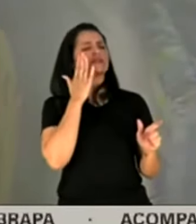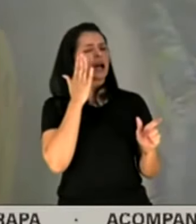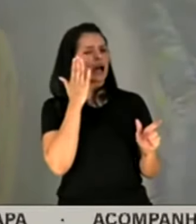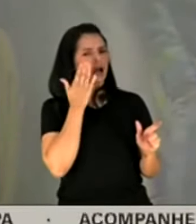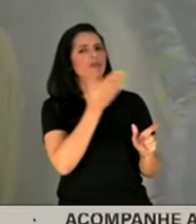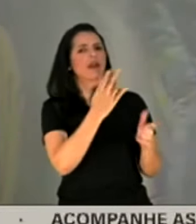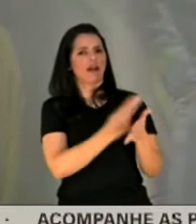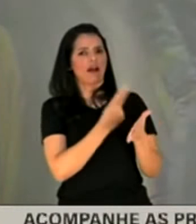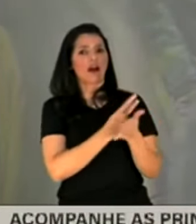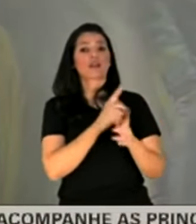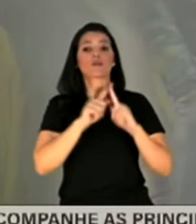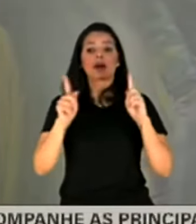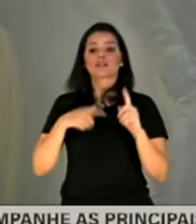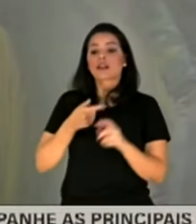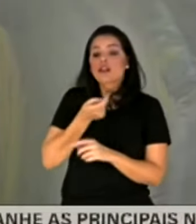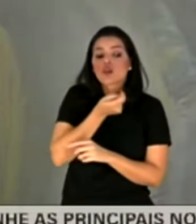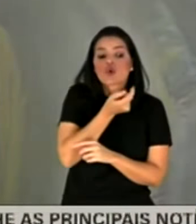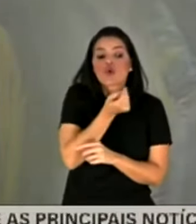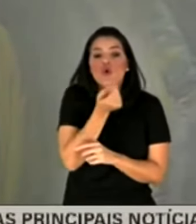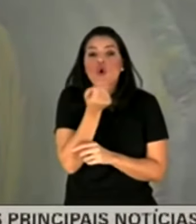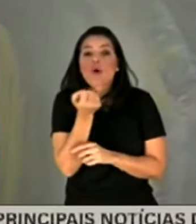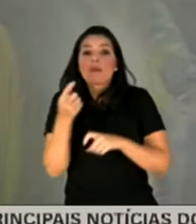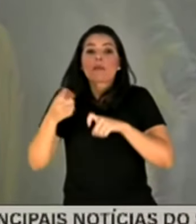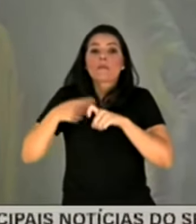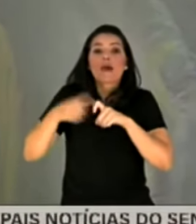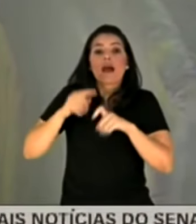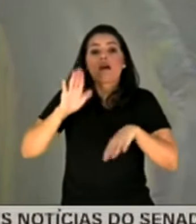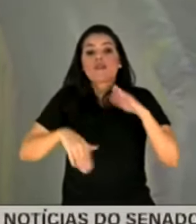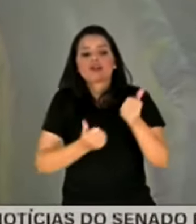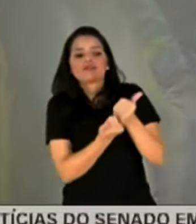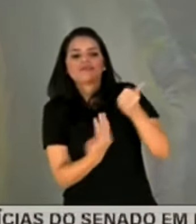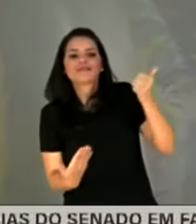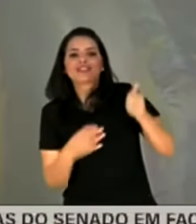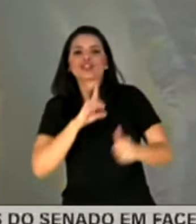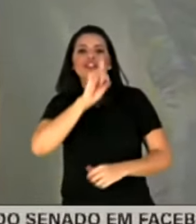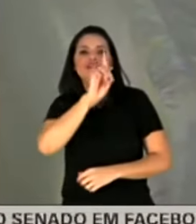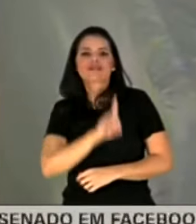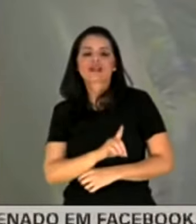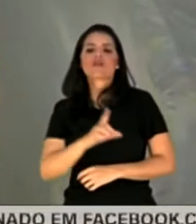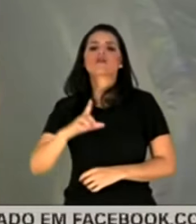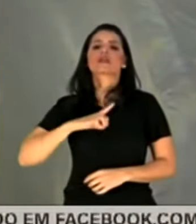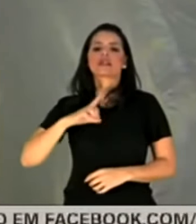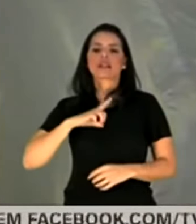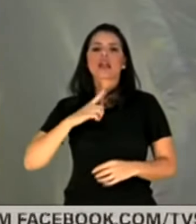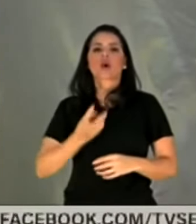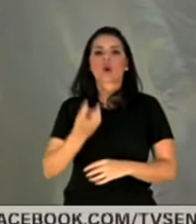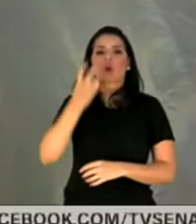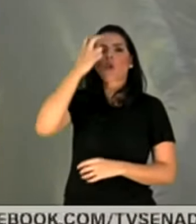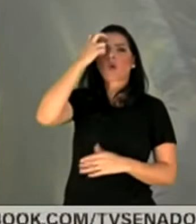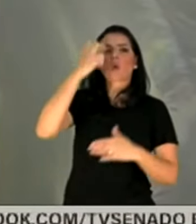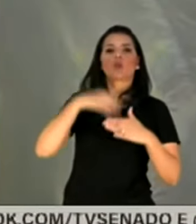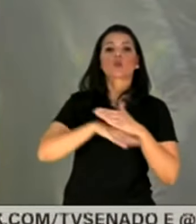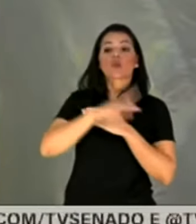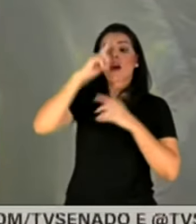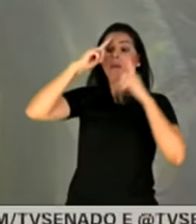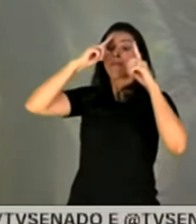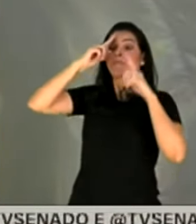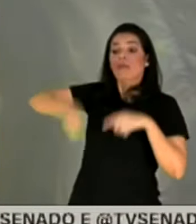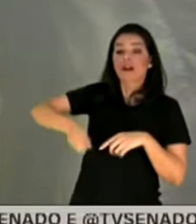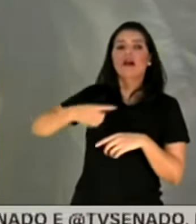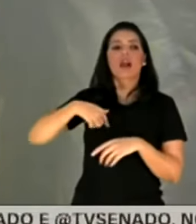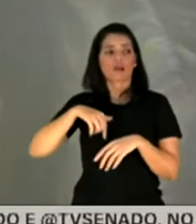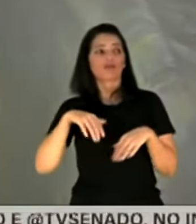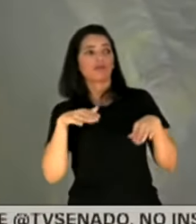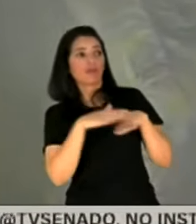médicos, mas existe um pequeno número de médicos, muitas vezes envolvidos na direção, que tem uma cultura que é imposta e que acaba até